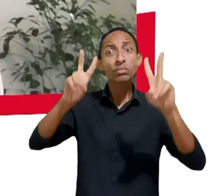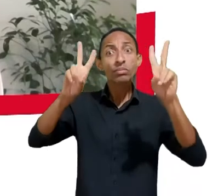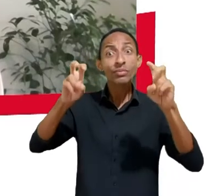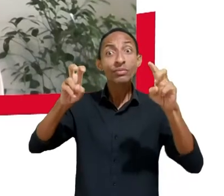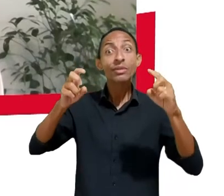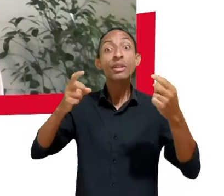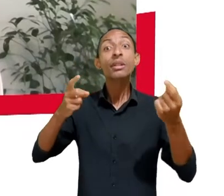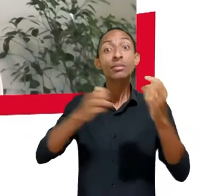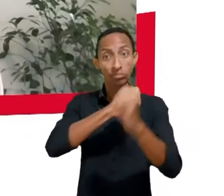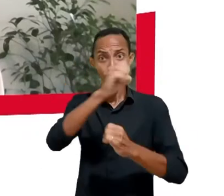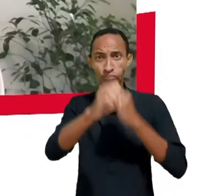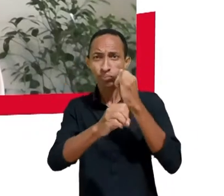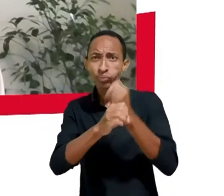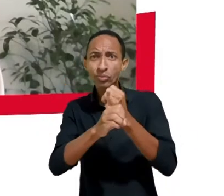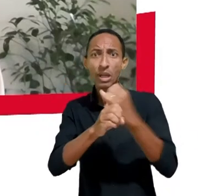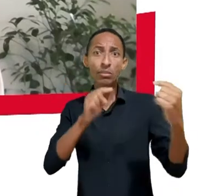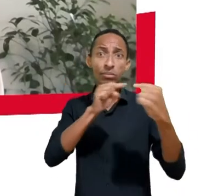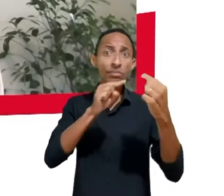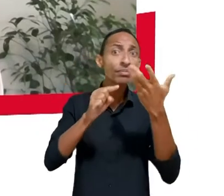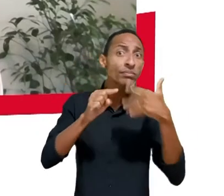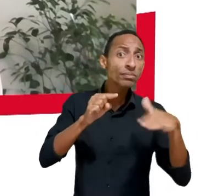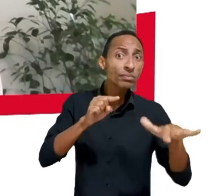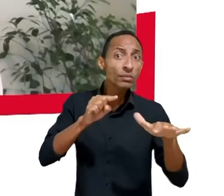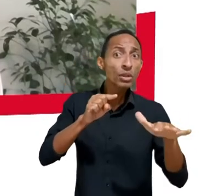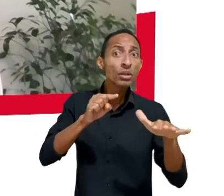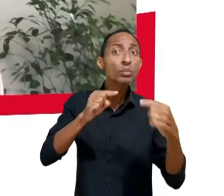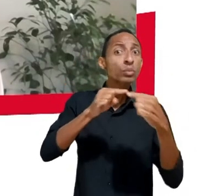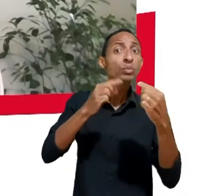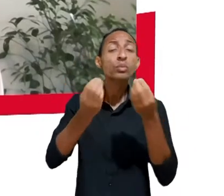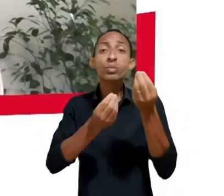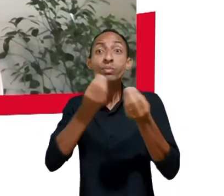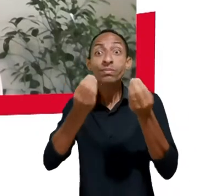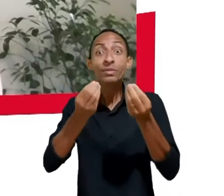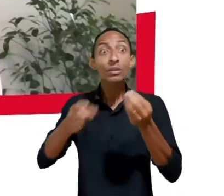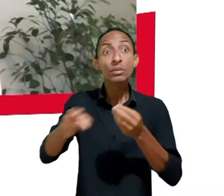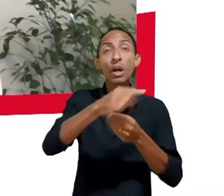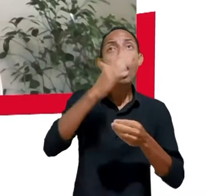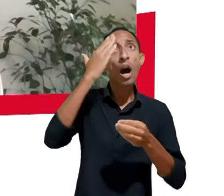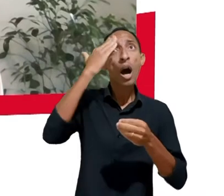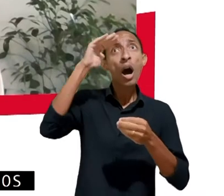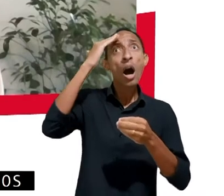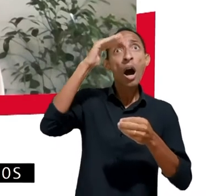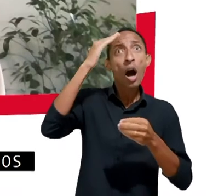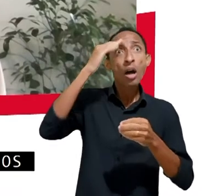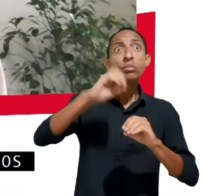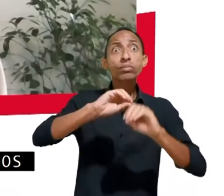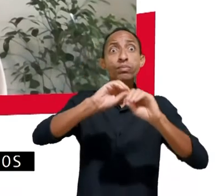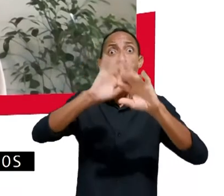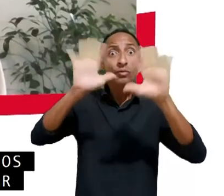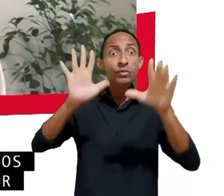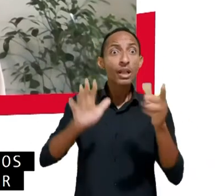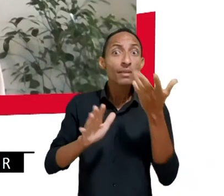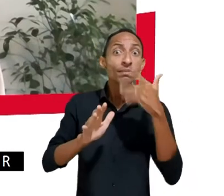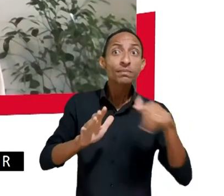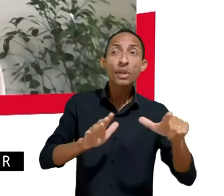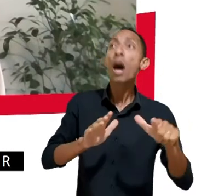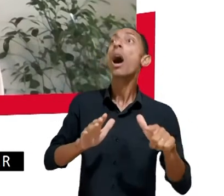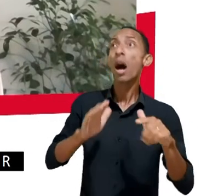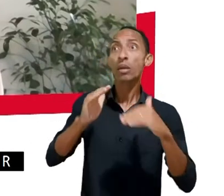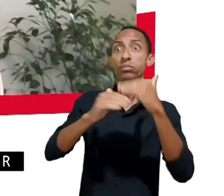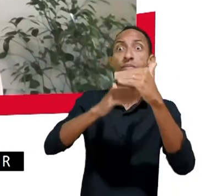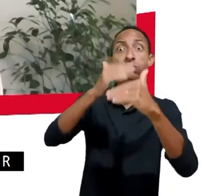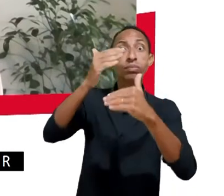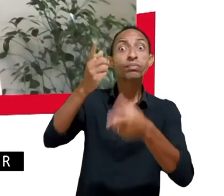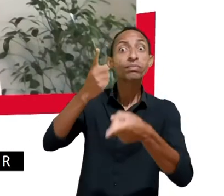multissetoriais, busca equalizar a percepção de como crianças, seres ativos no mundo e que têm direito à livre expressão,